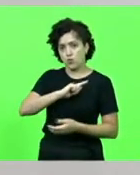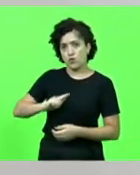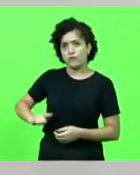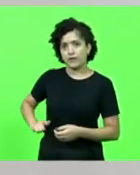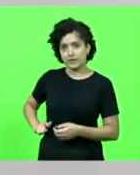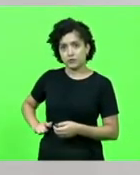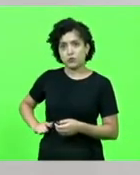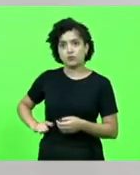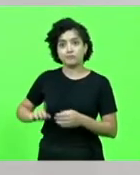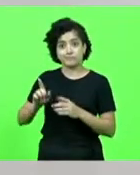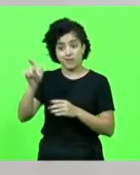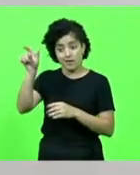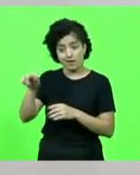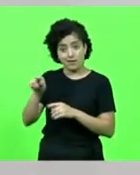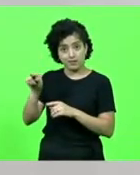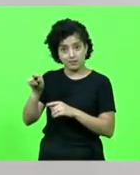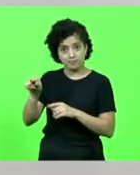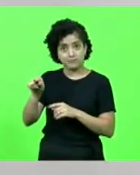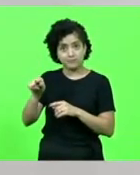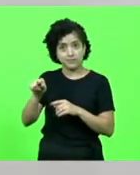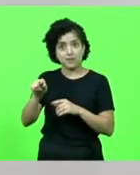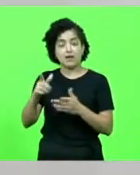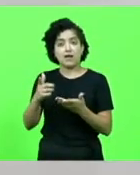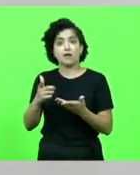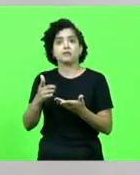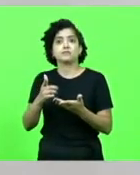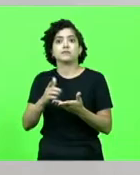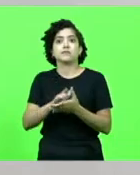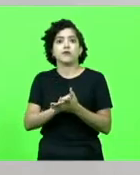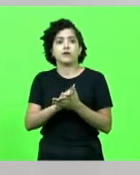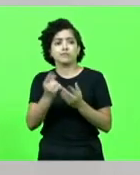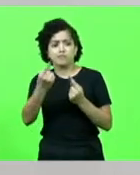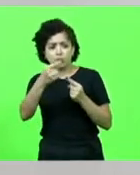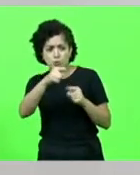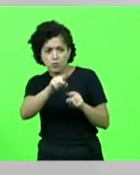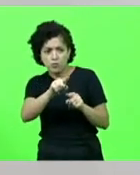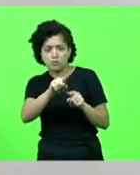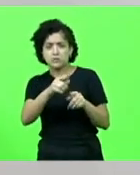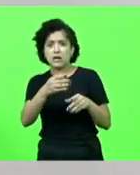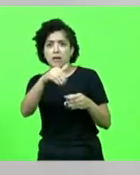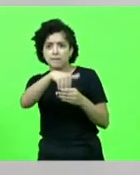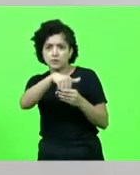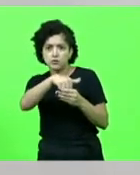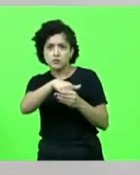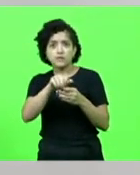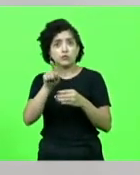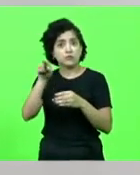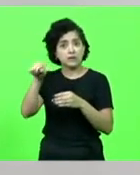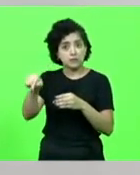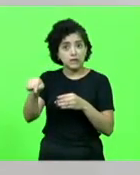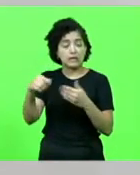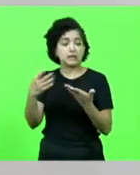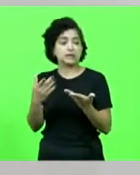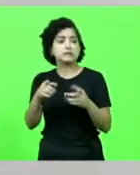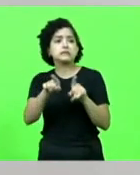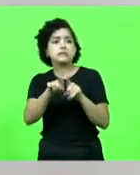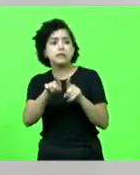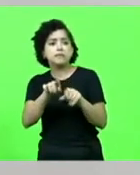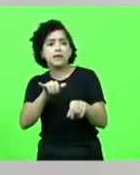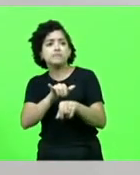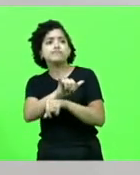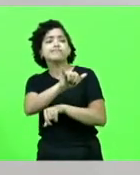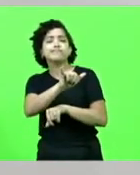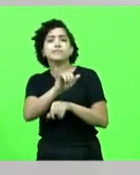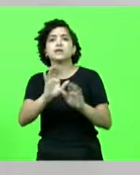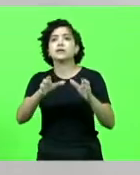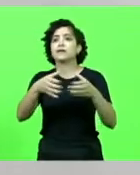a sua base, que traiu o seu eleitor e traiu a sua classe.